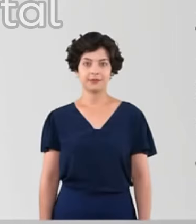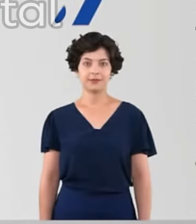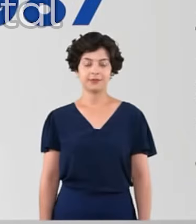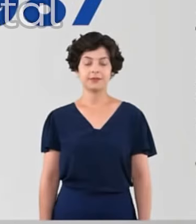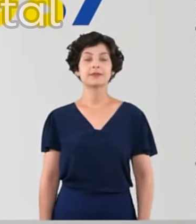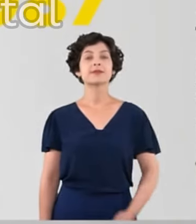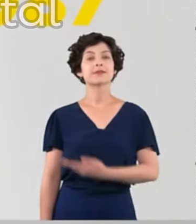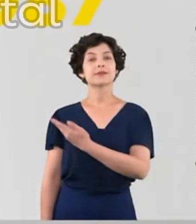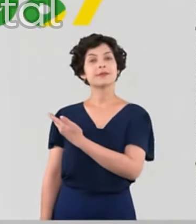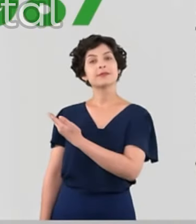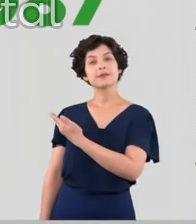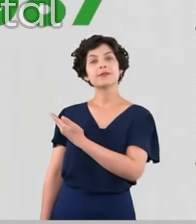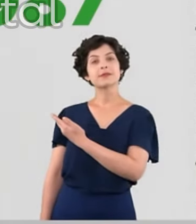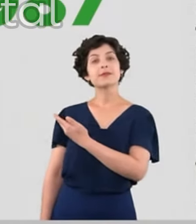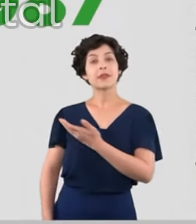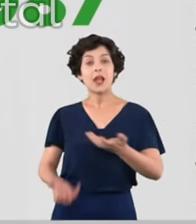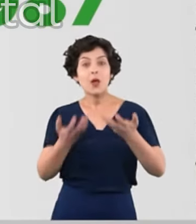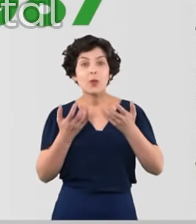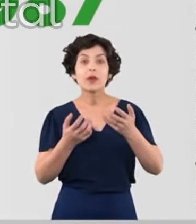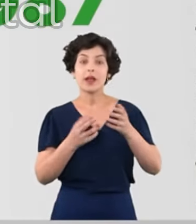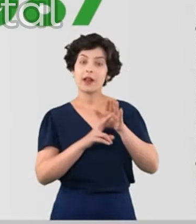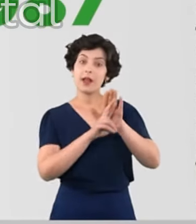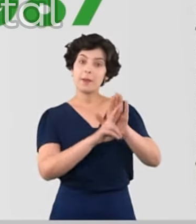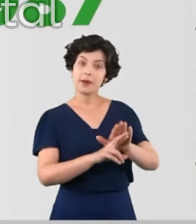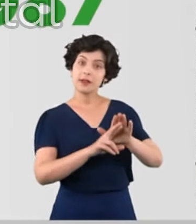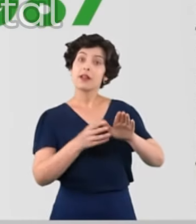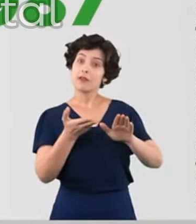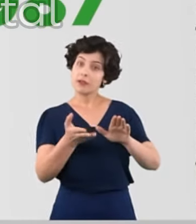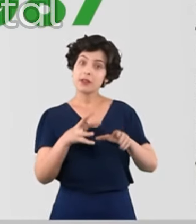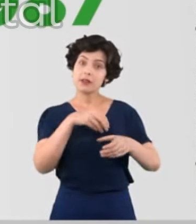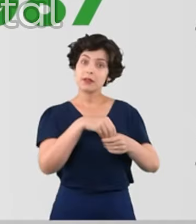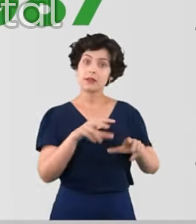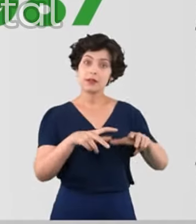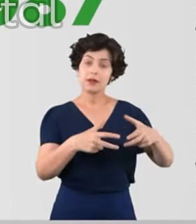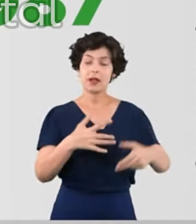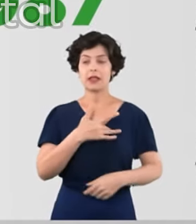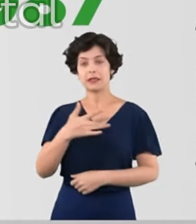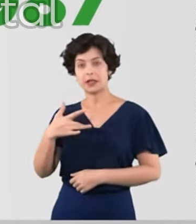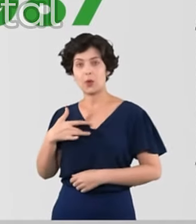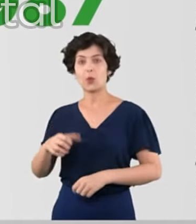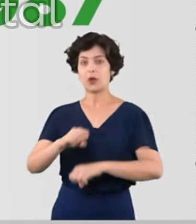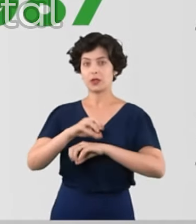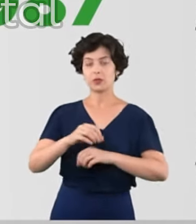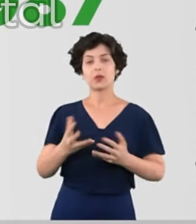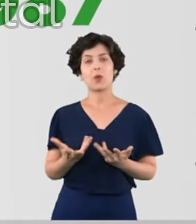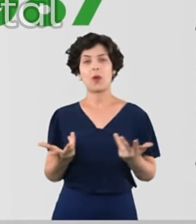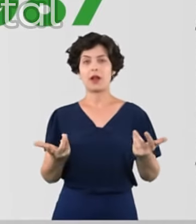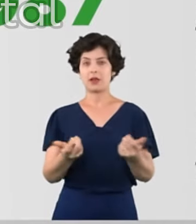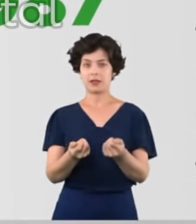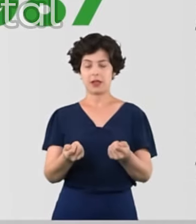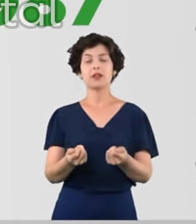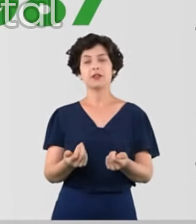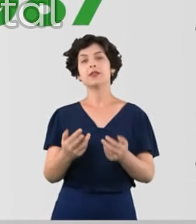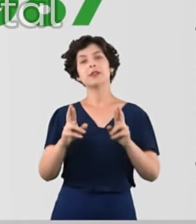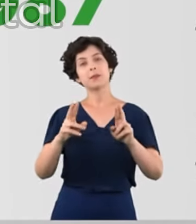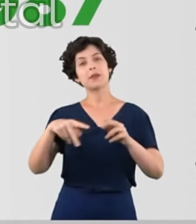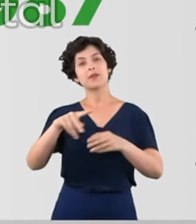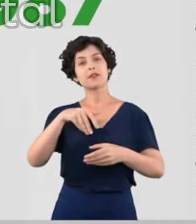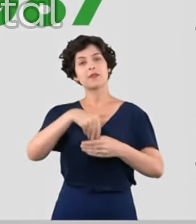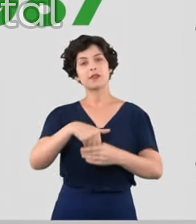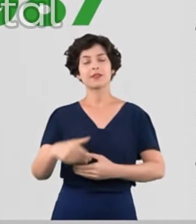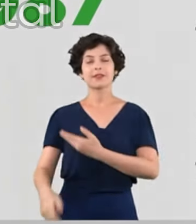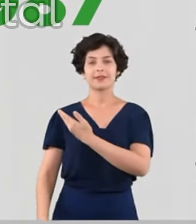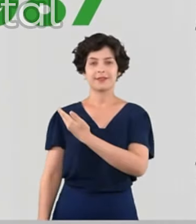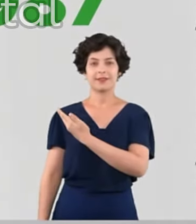Sou Silvânia Superação. Quero ser a sua vereadora para defender a saúde e a educação de qualidade. Conto com o seu